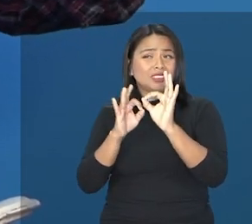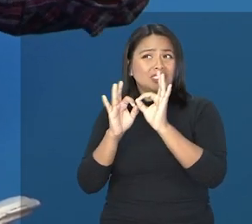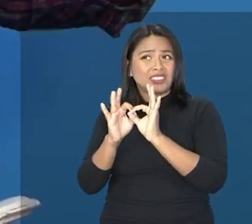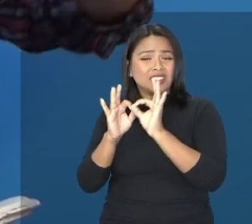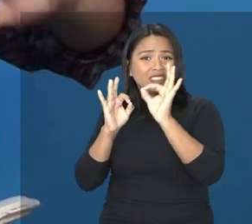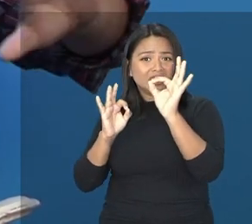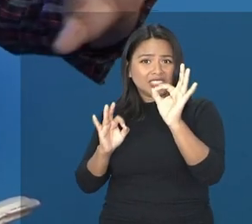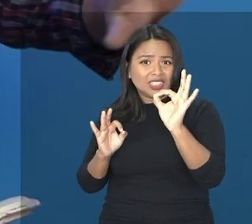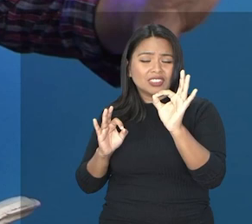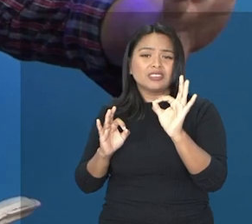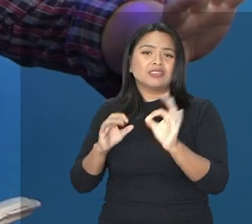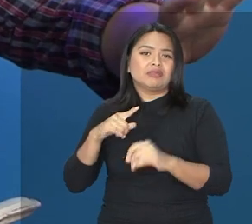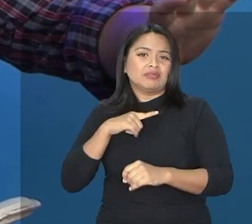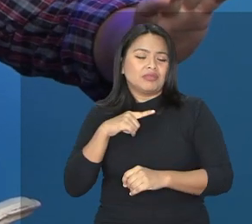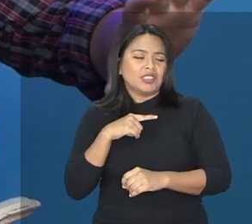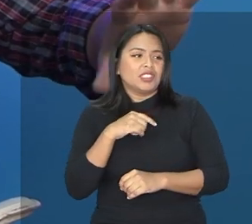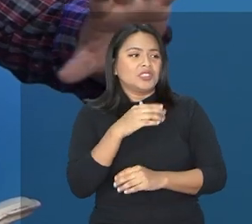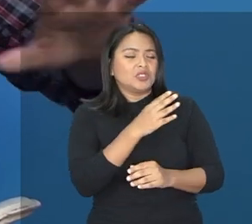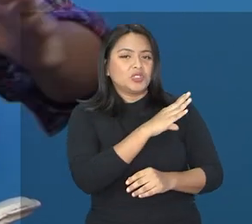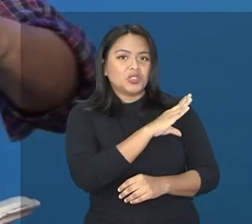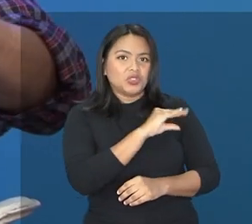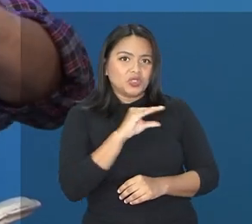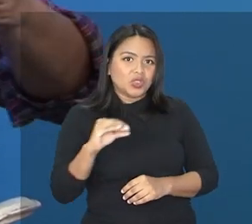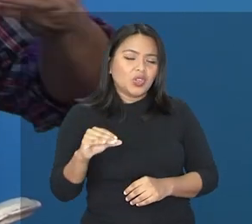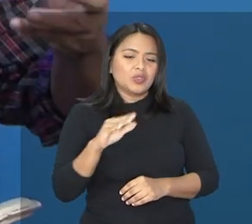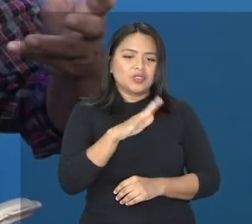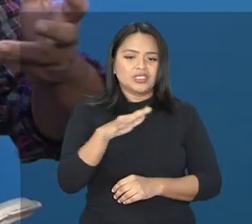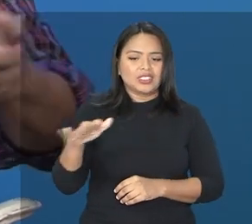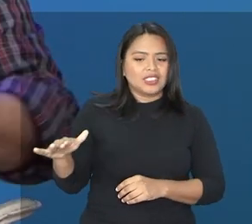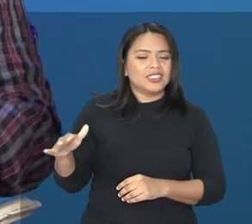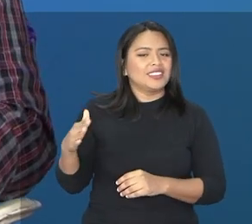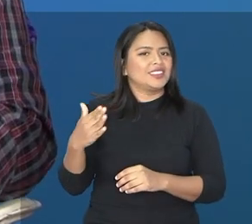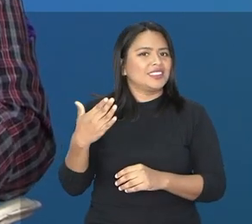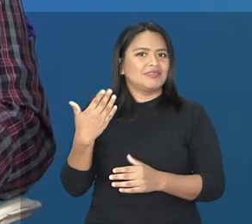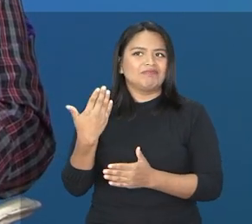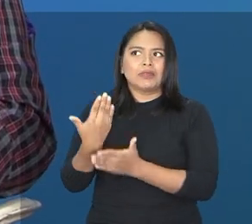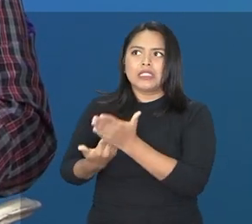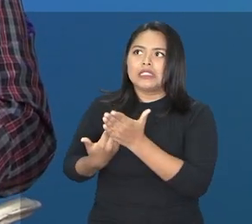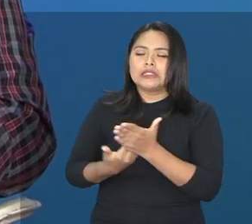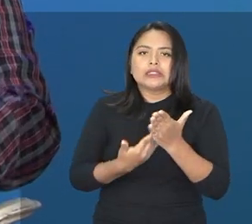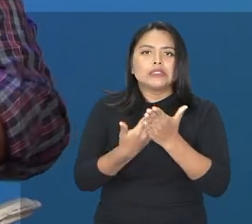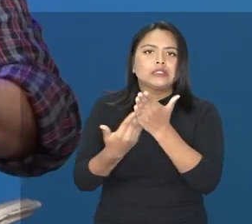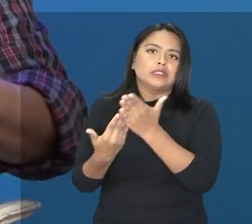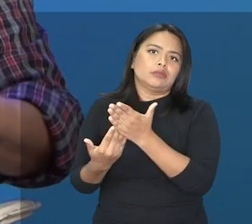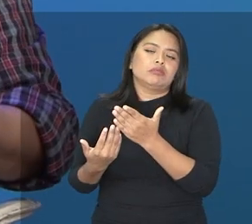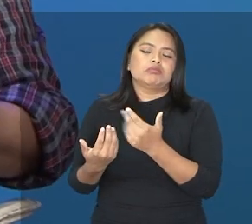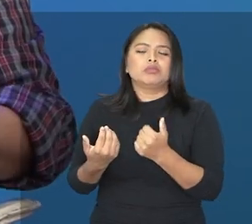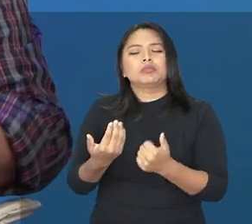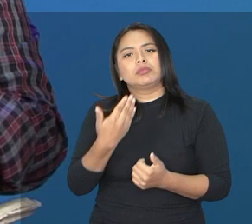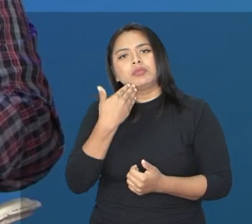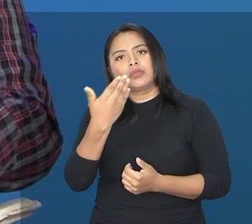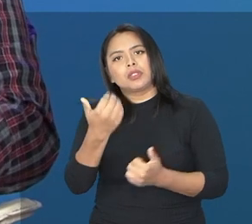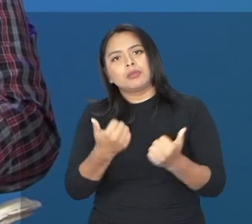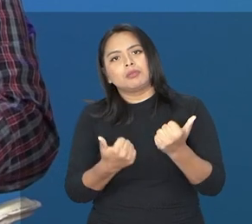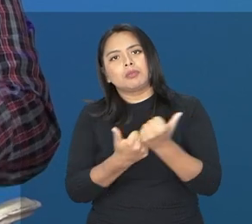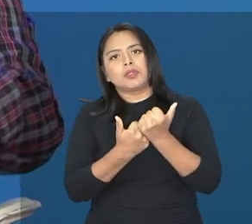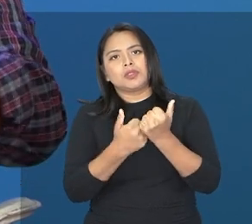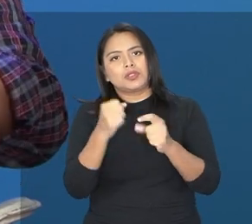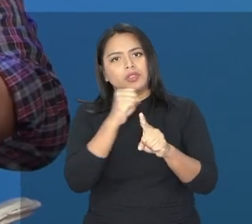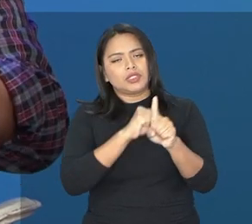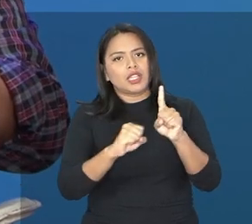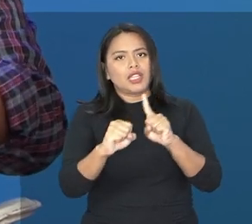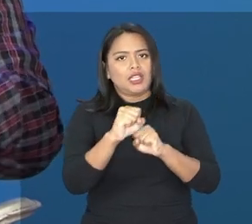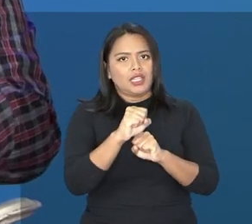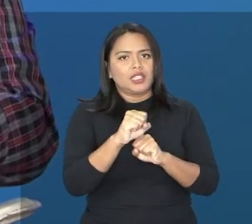crianças, adolescentes aí que estão sendo deixados para trás e que nós gostaríamos que a sociedade nos ajudasse a resgatar esse pessoal.